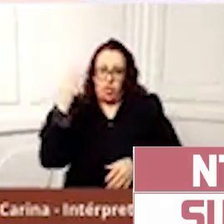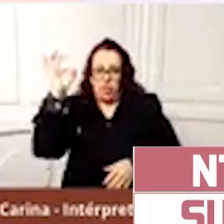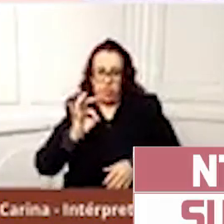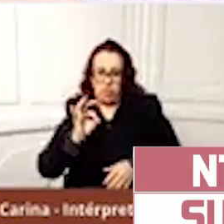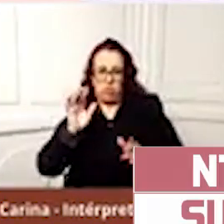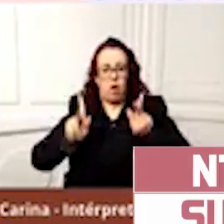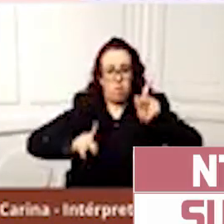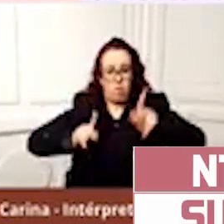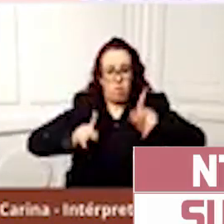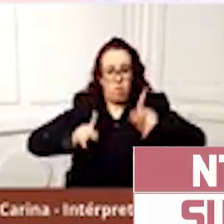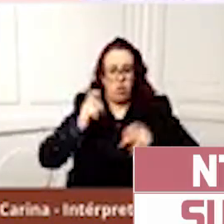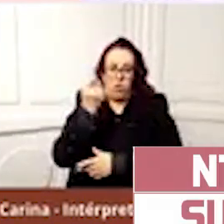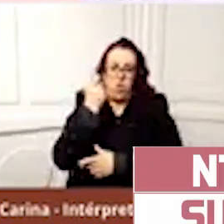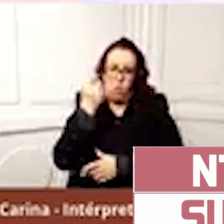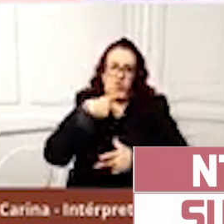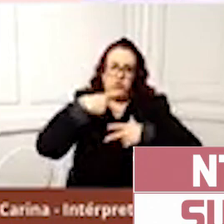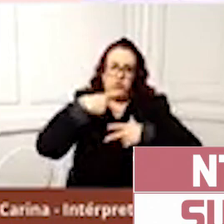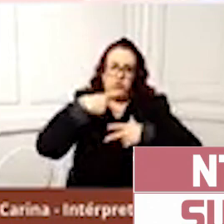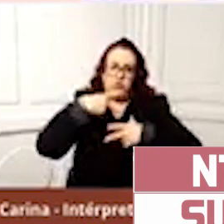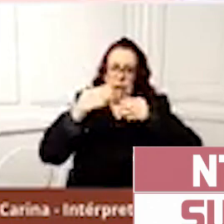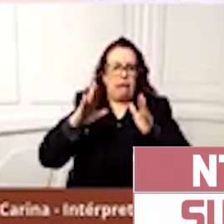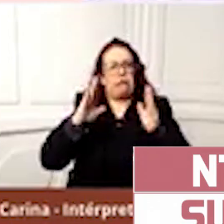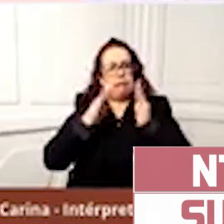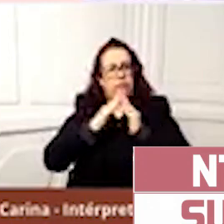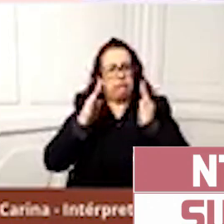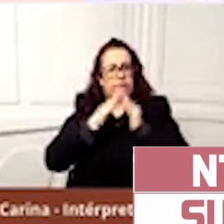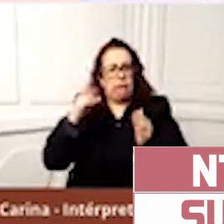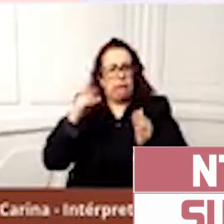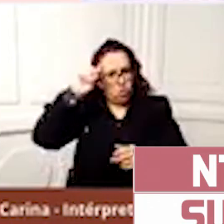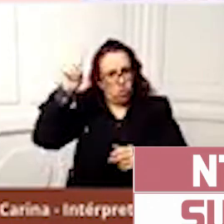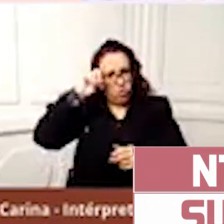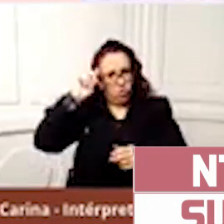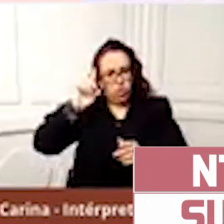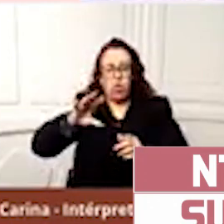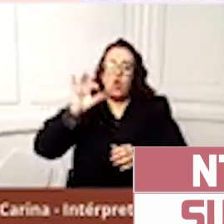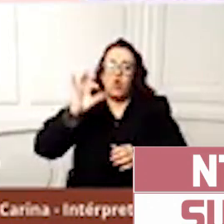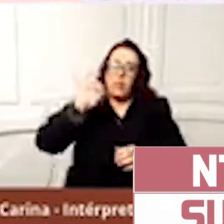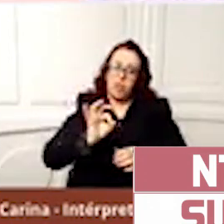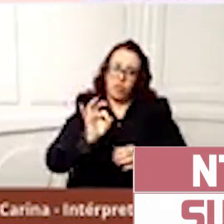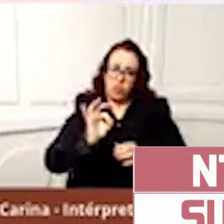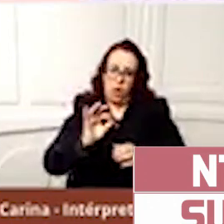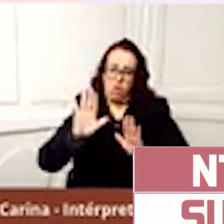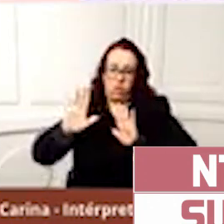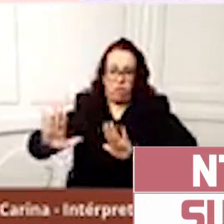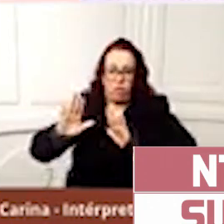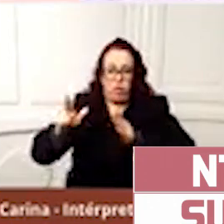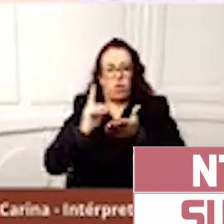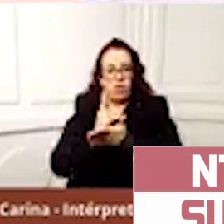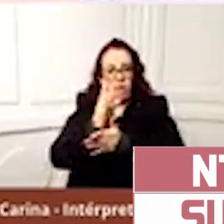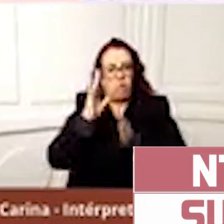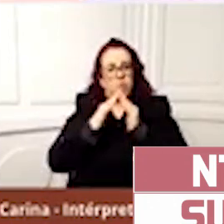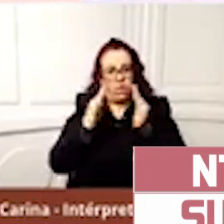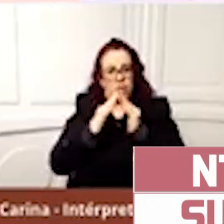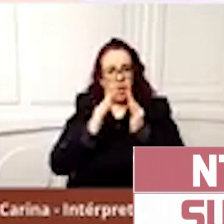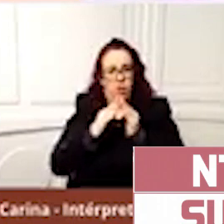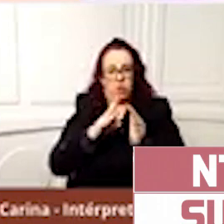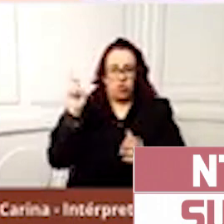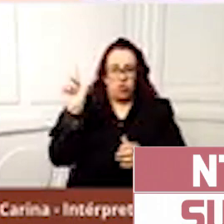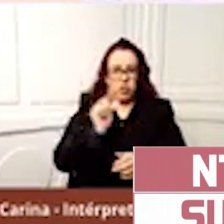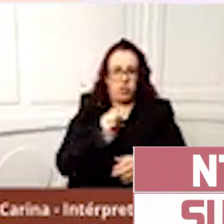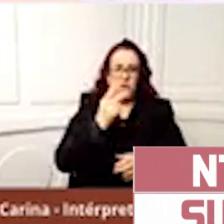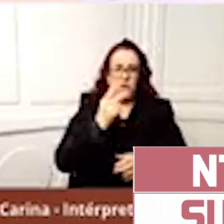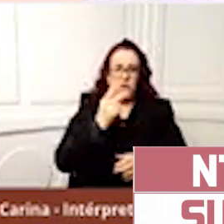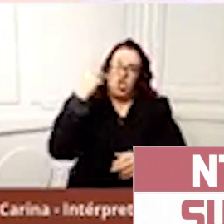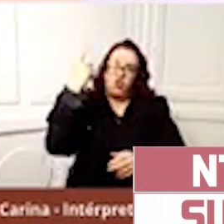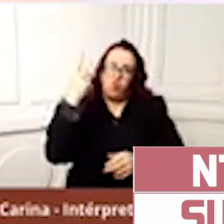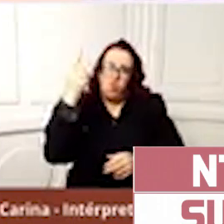os dias. E o percentual que fica sempre em casa está diminuindo de 21% para 18%, depois para